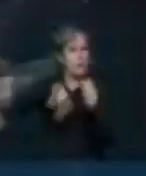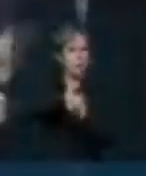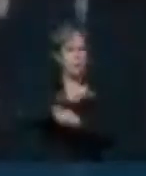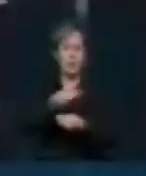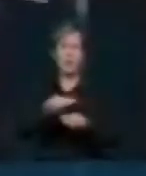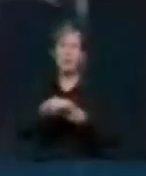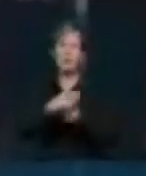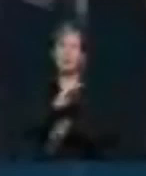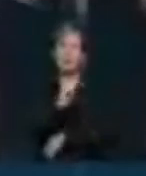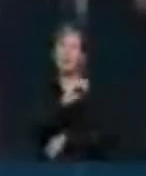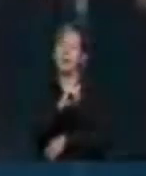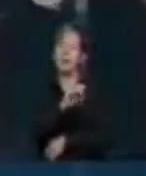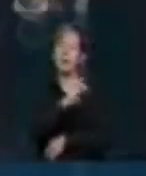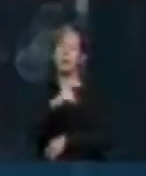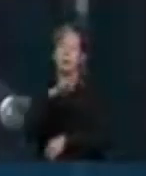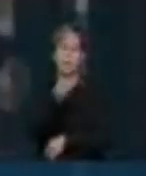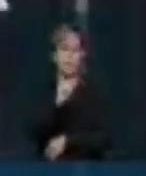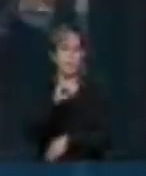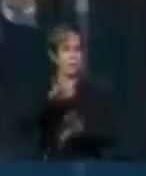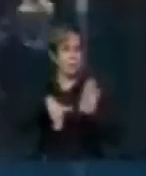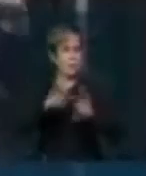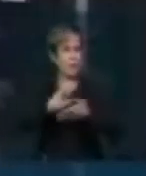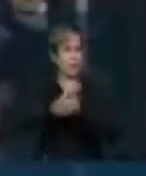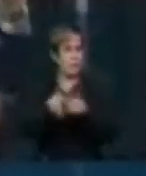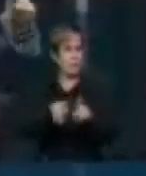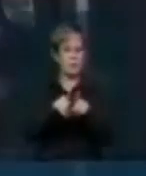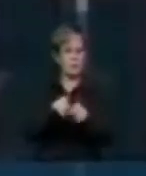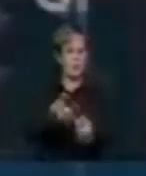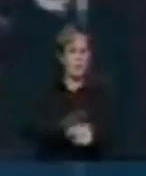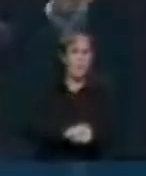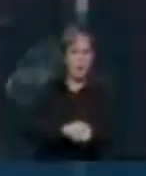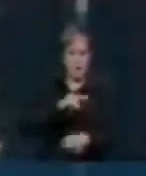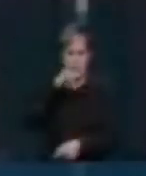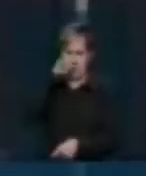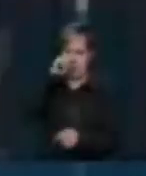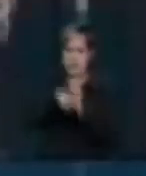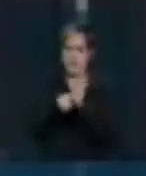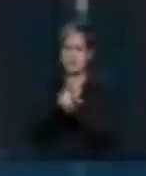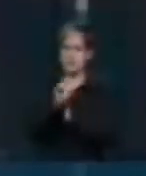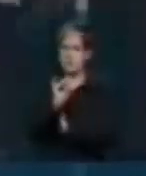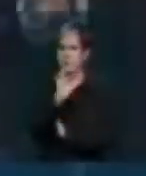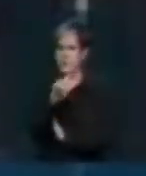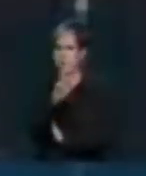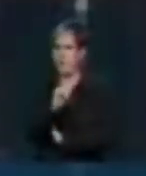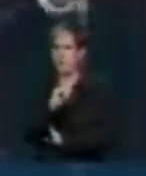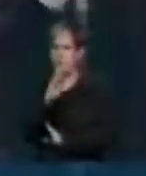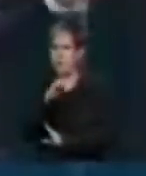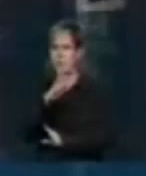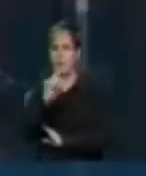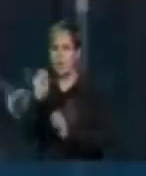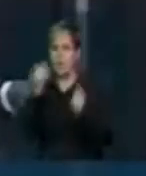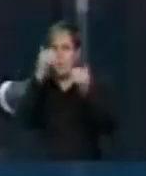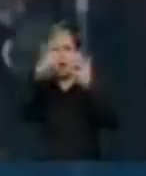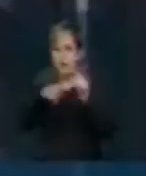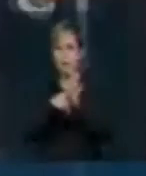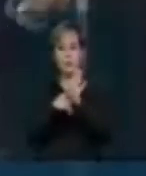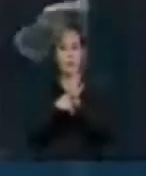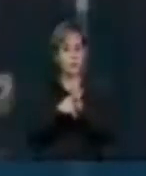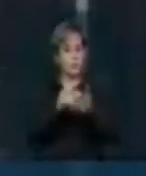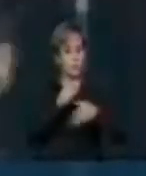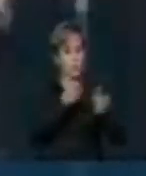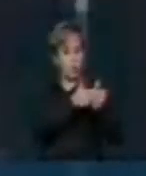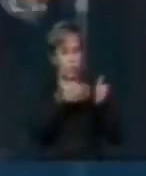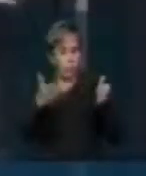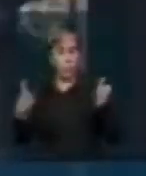Cachoeira. Talvez o destempero, nervosismo e arrogância de Gilmar Mendes se explique no ao longo da CPMI do